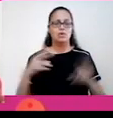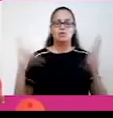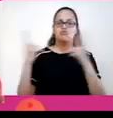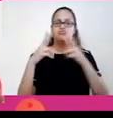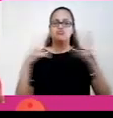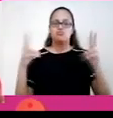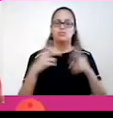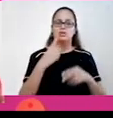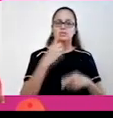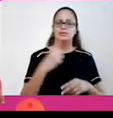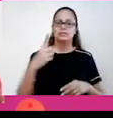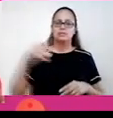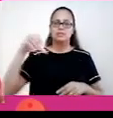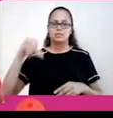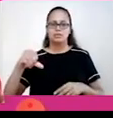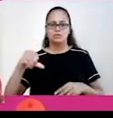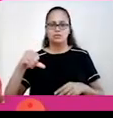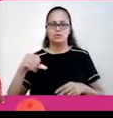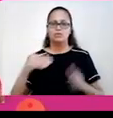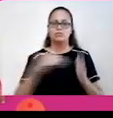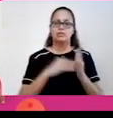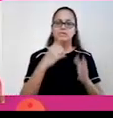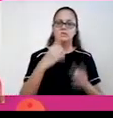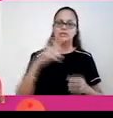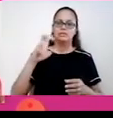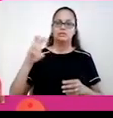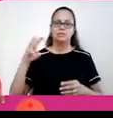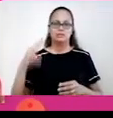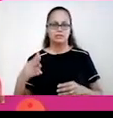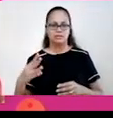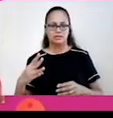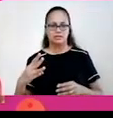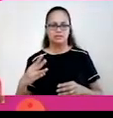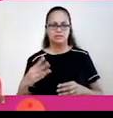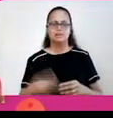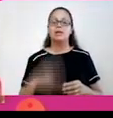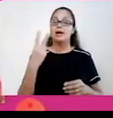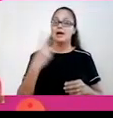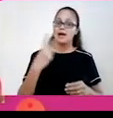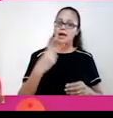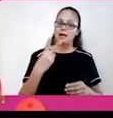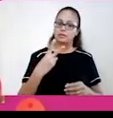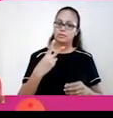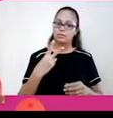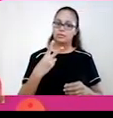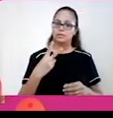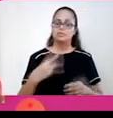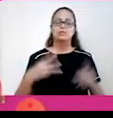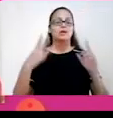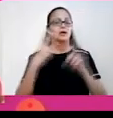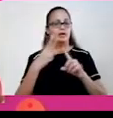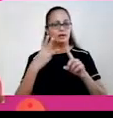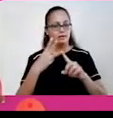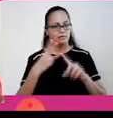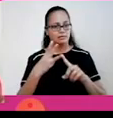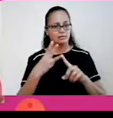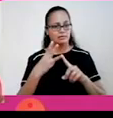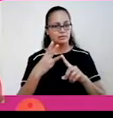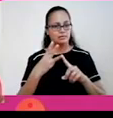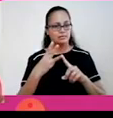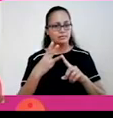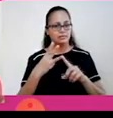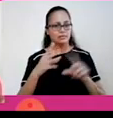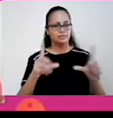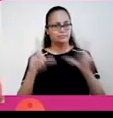furacões têm ventos de 119 a 153 km, categoria 2, de 154 a 177, categoria